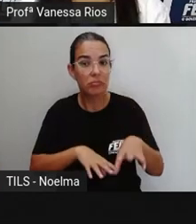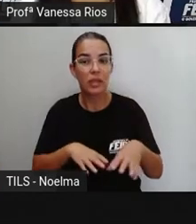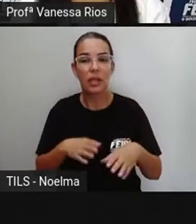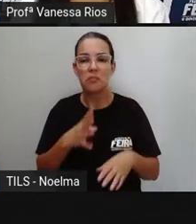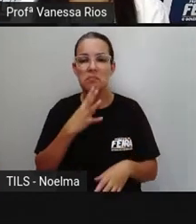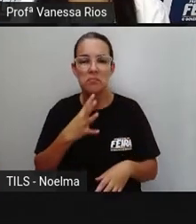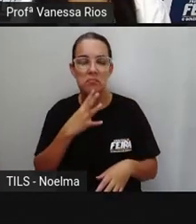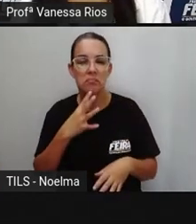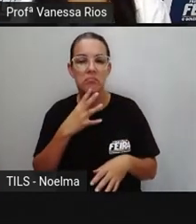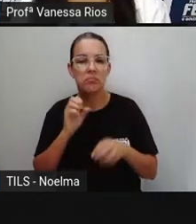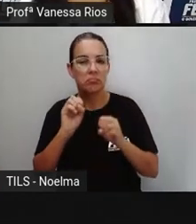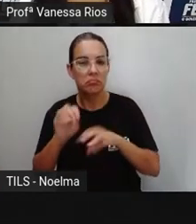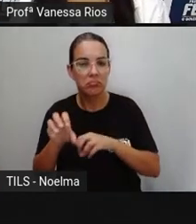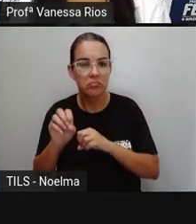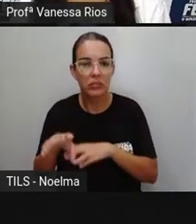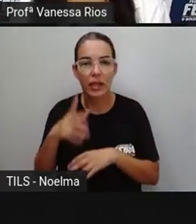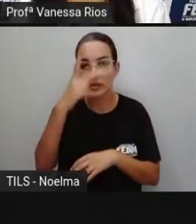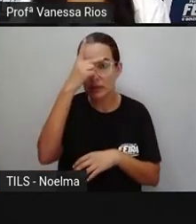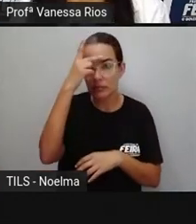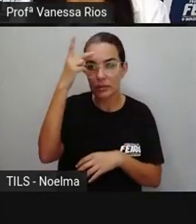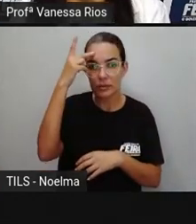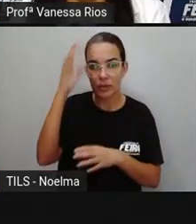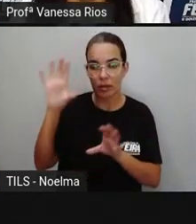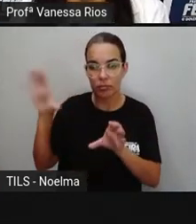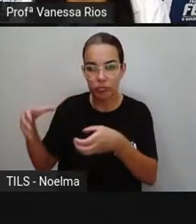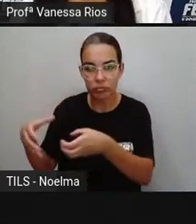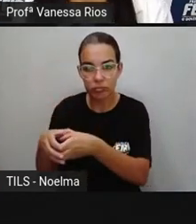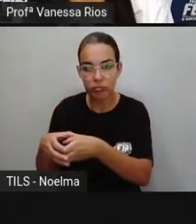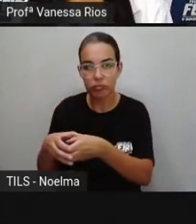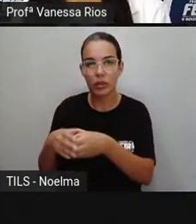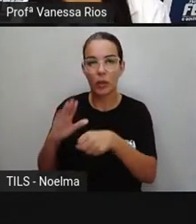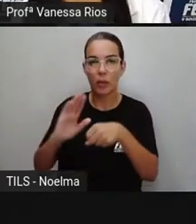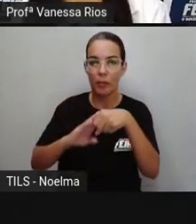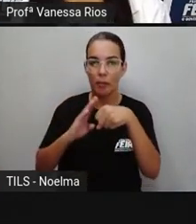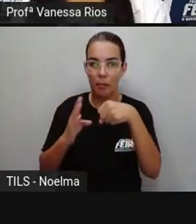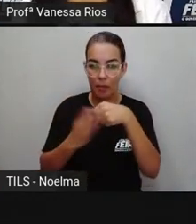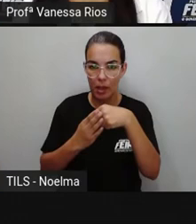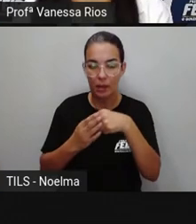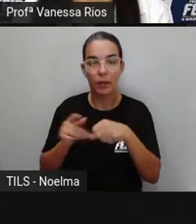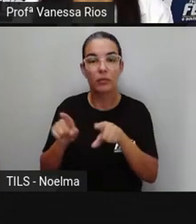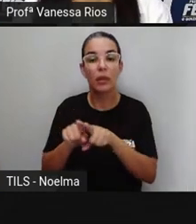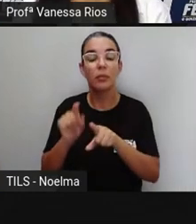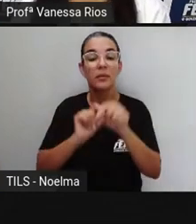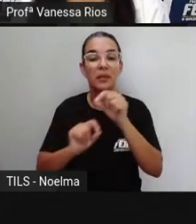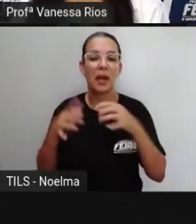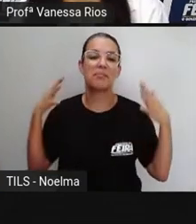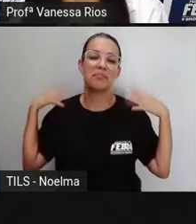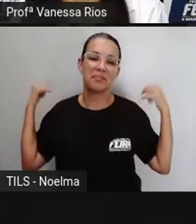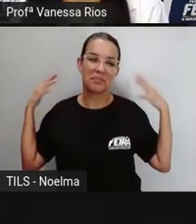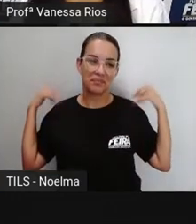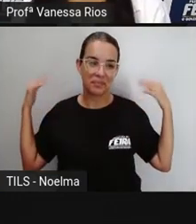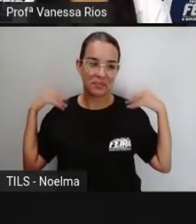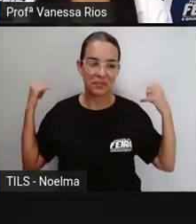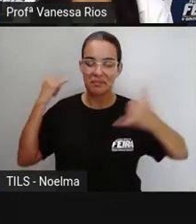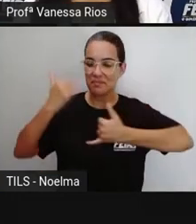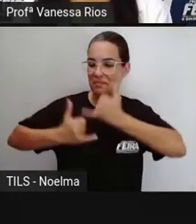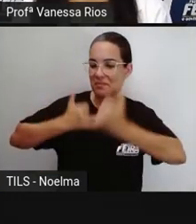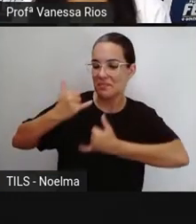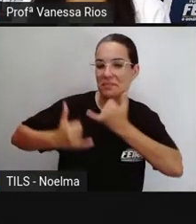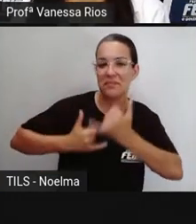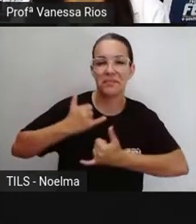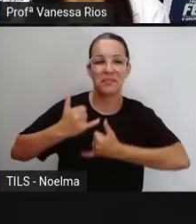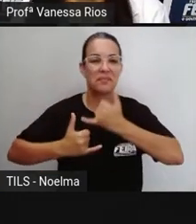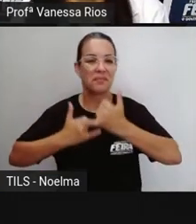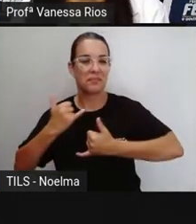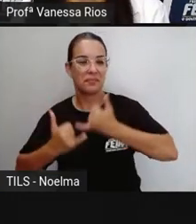conhecimento para as pessoas que compõem o bairro, como também momentos de lazer, com festas, com